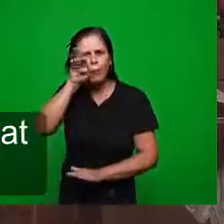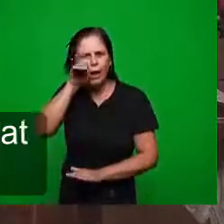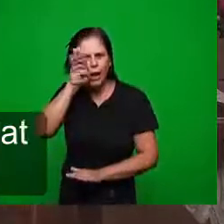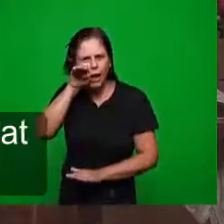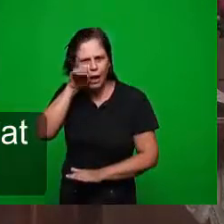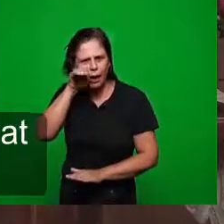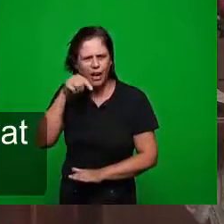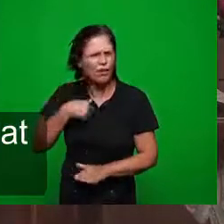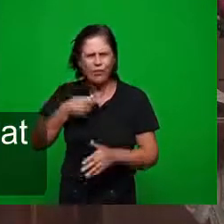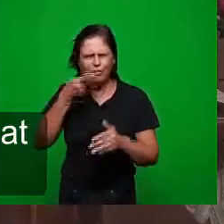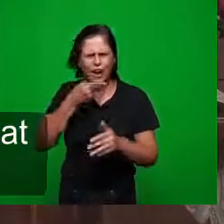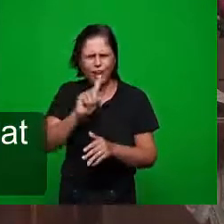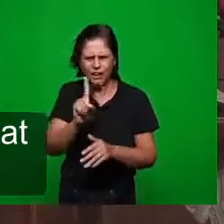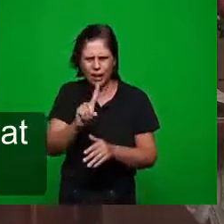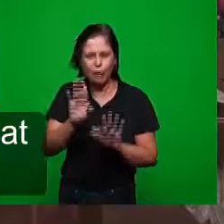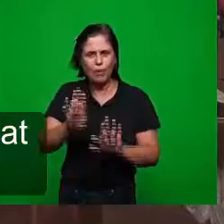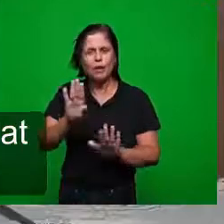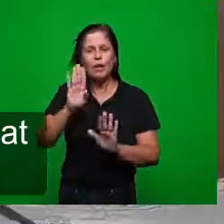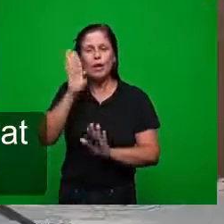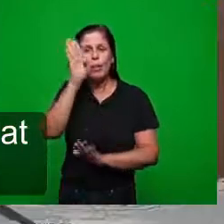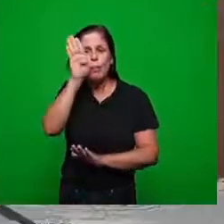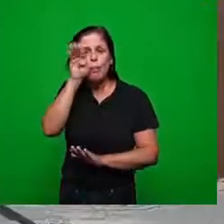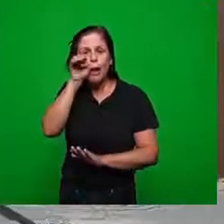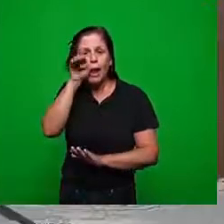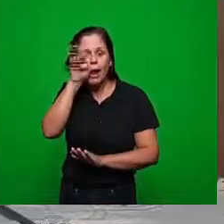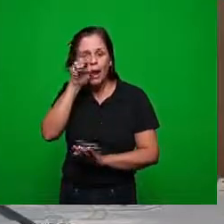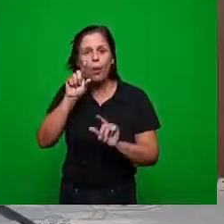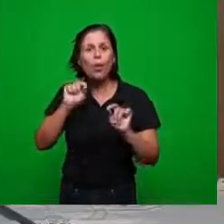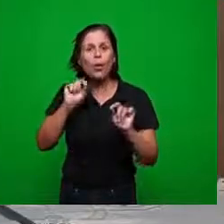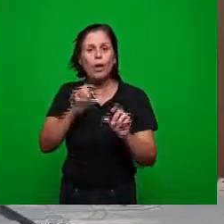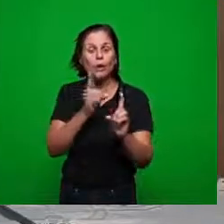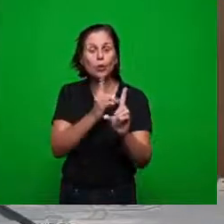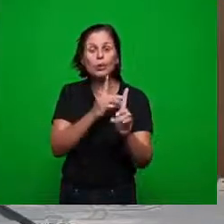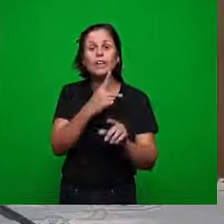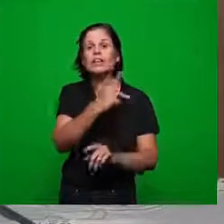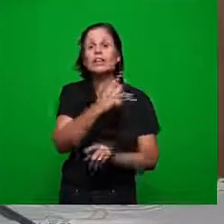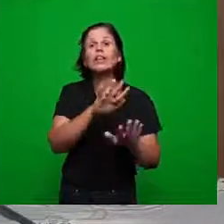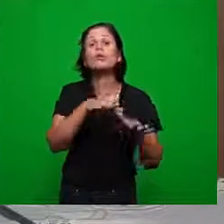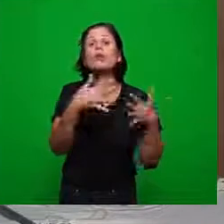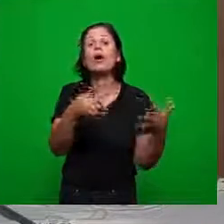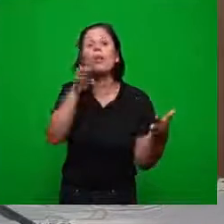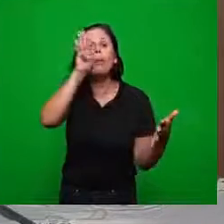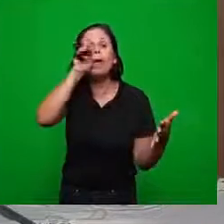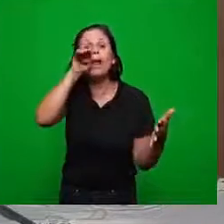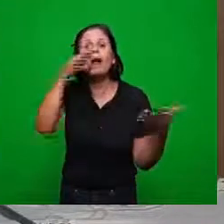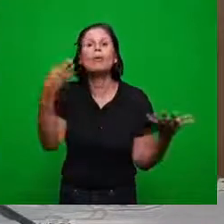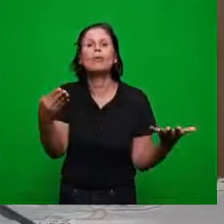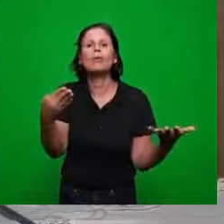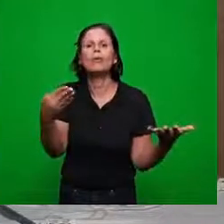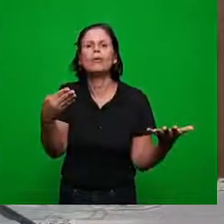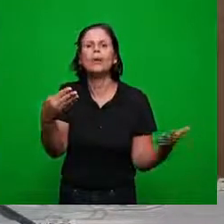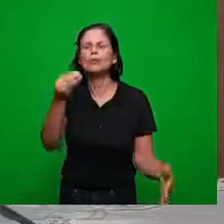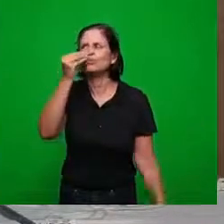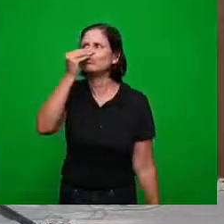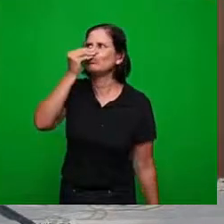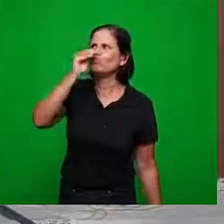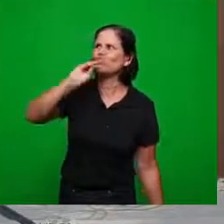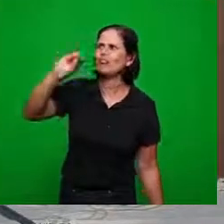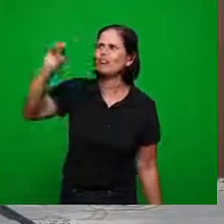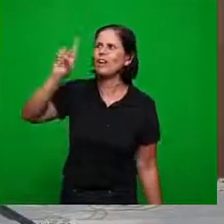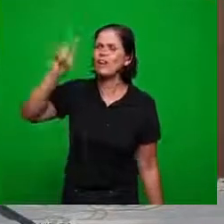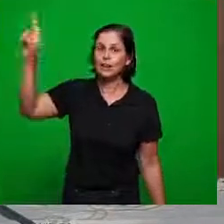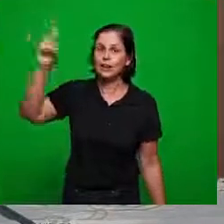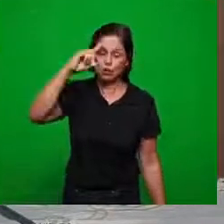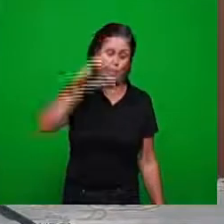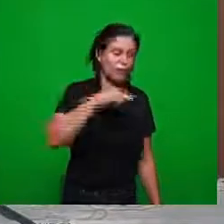sobre Balaon porque eu não preciso falar Balaon o que era qual era a doutrina de Balaon era negar aquilo que